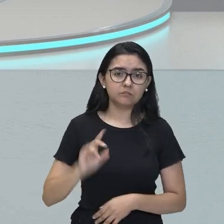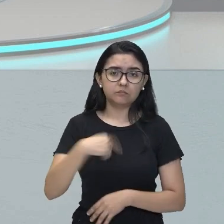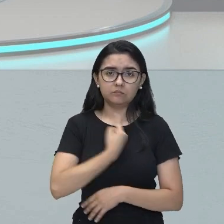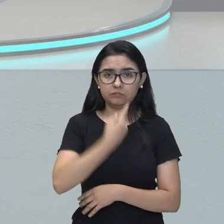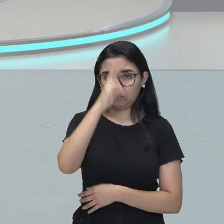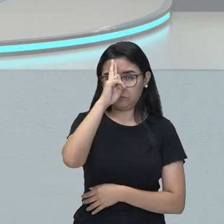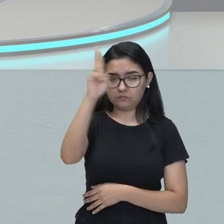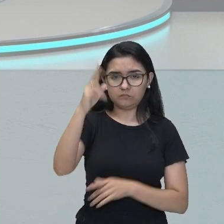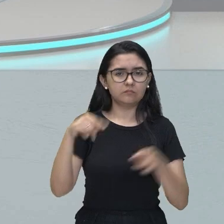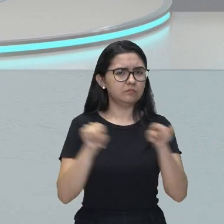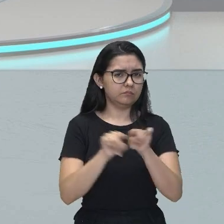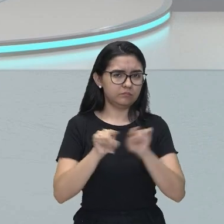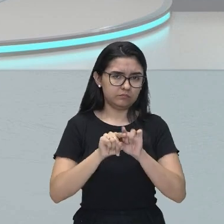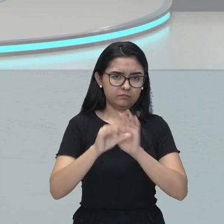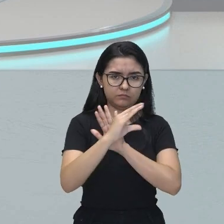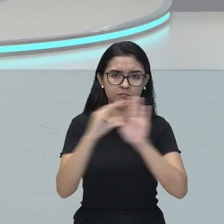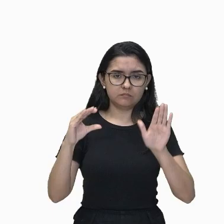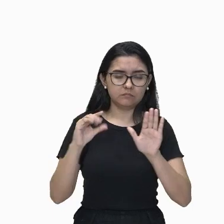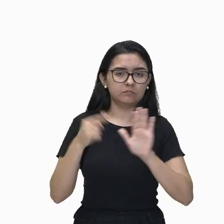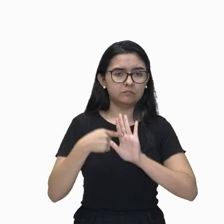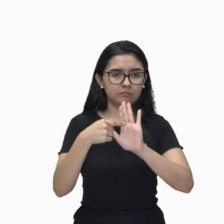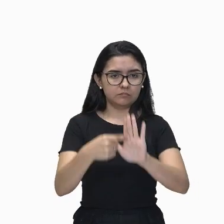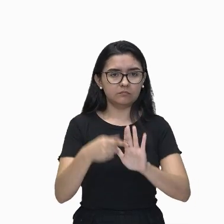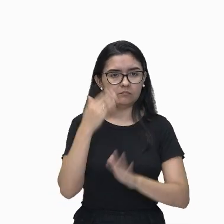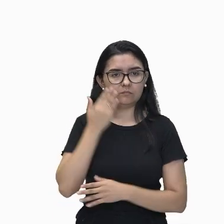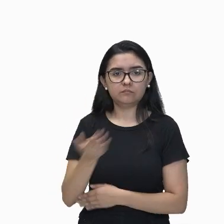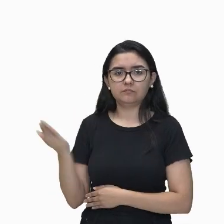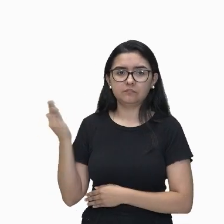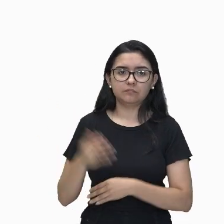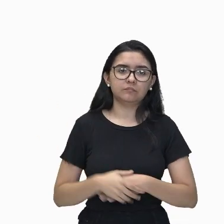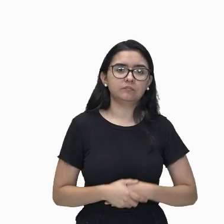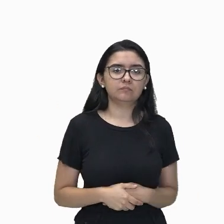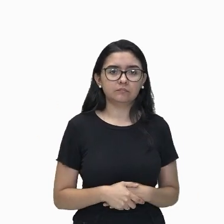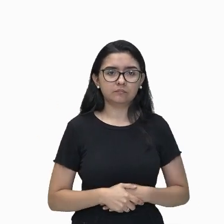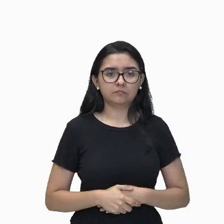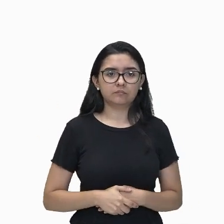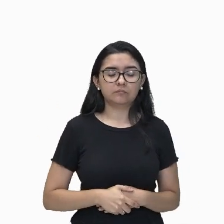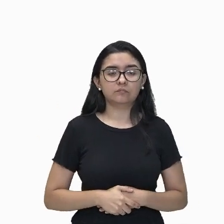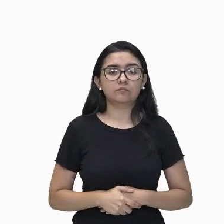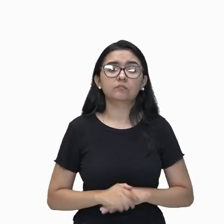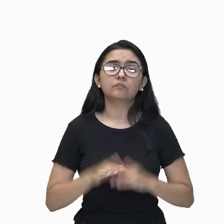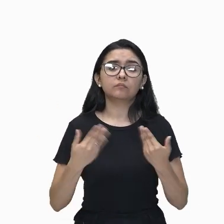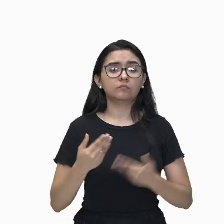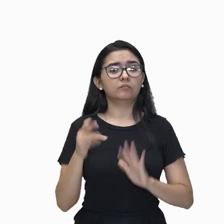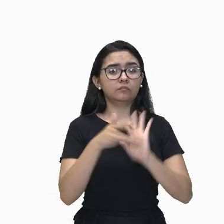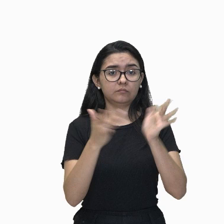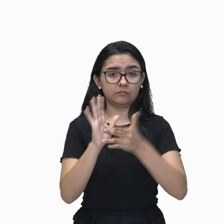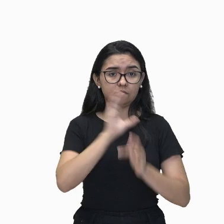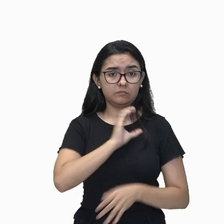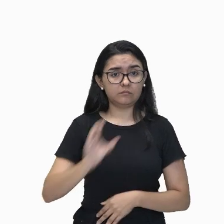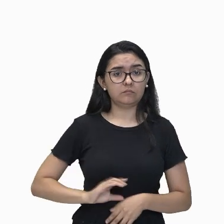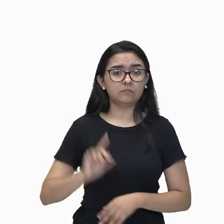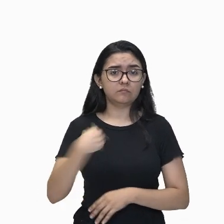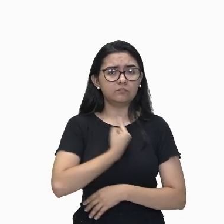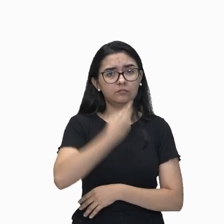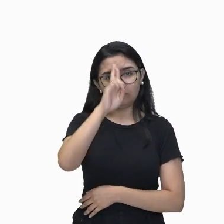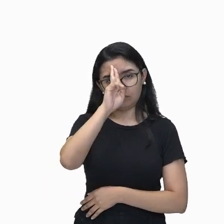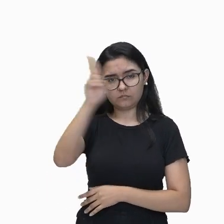tem um trecho também desse poema. Vamos ver? A Jesus Cristo, nosso Senhor.